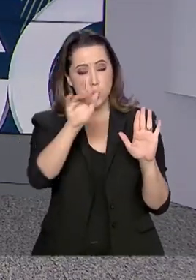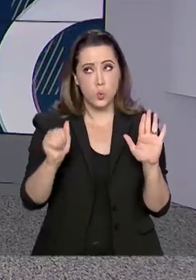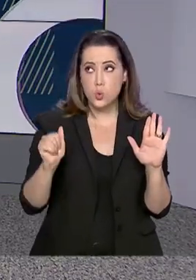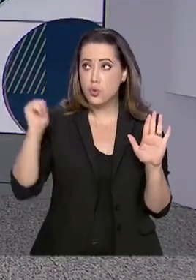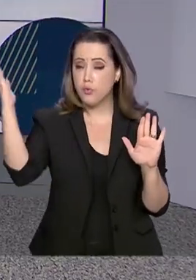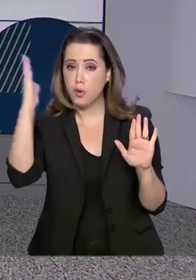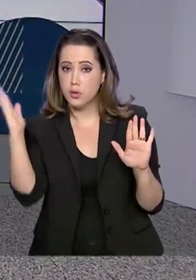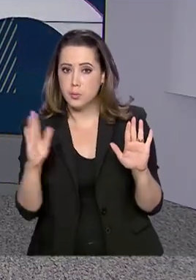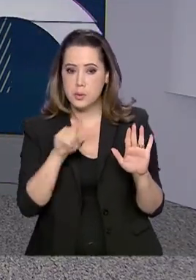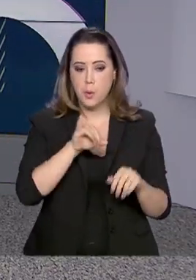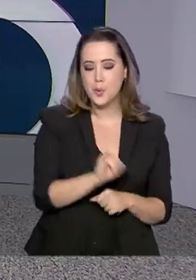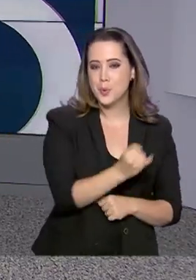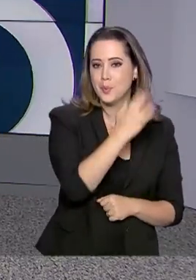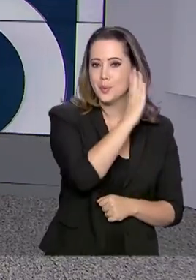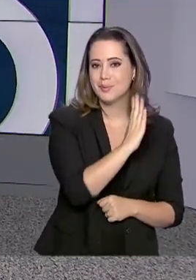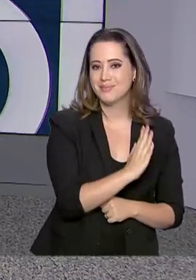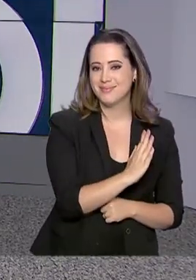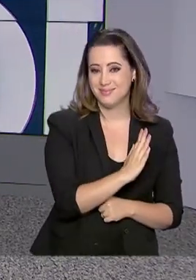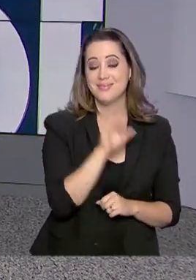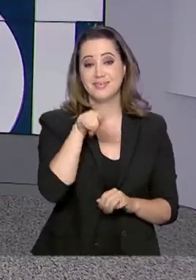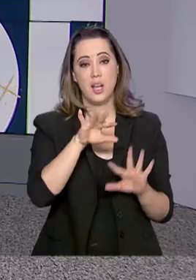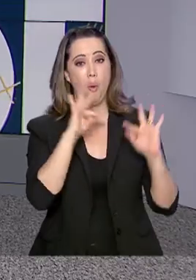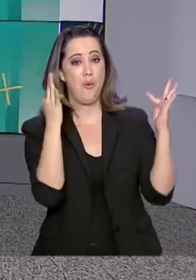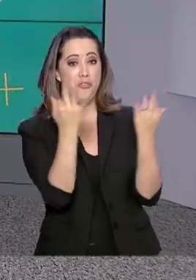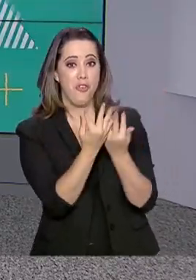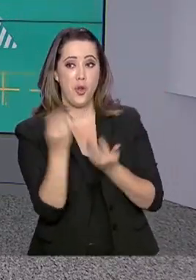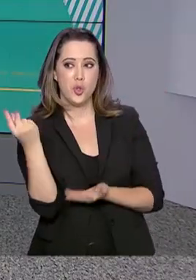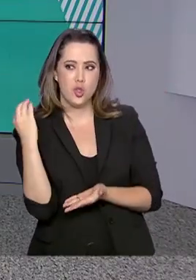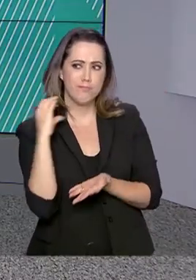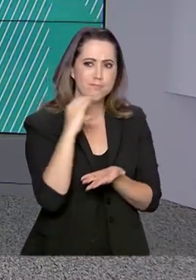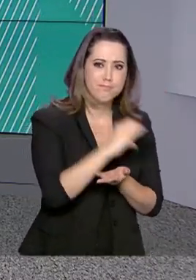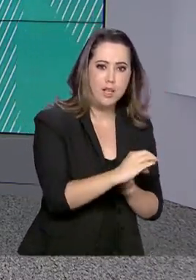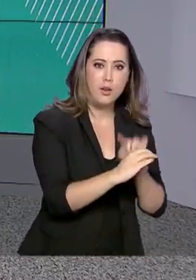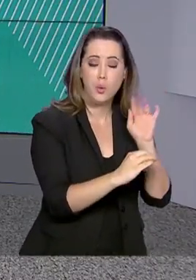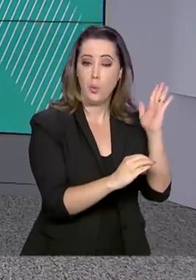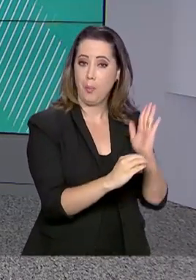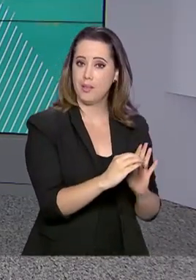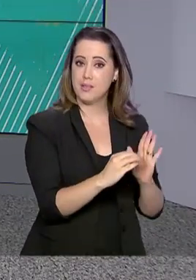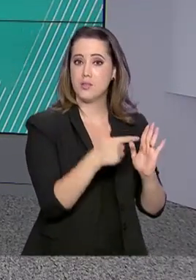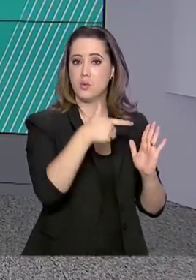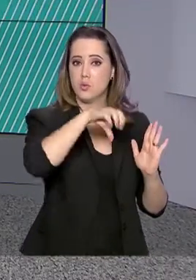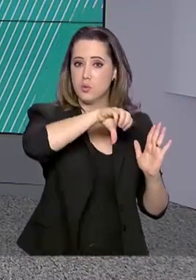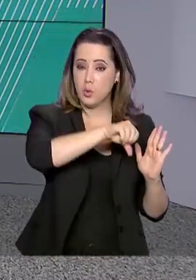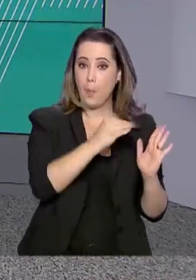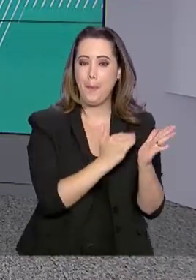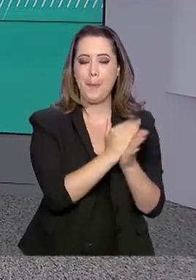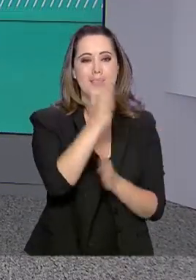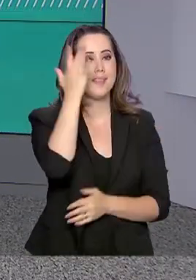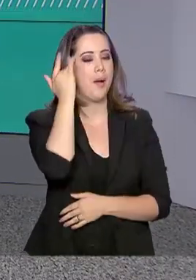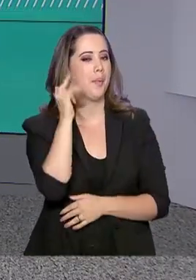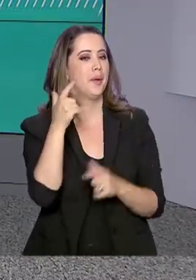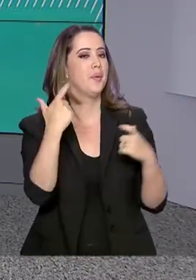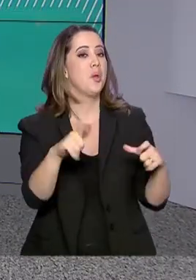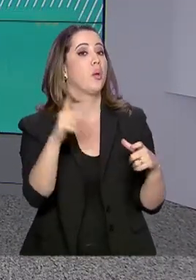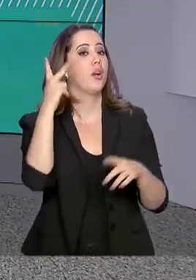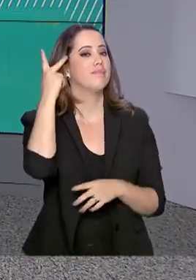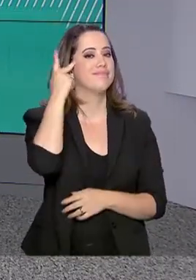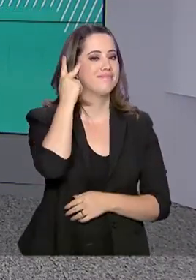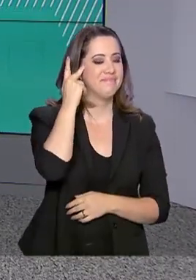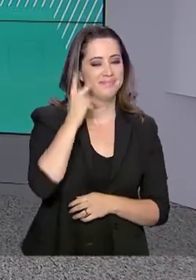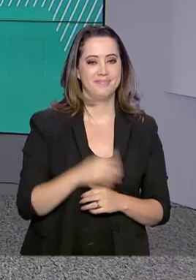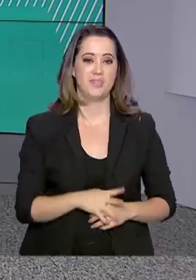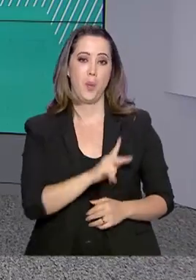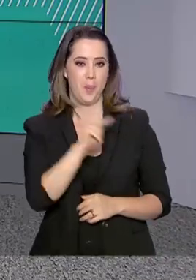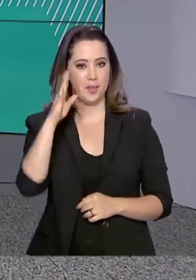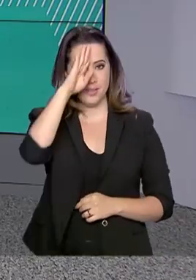as oportunidades brasileiras. É o Fórum de Investimentos Brasil 2019 que começa amanhã em São Paulo. O presidente